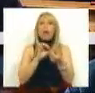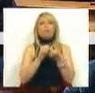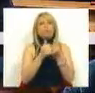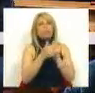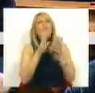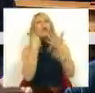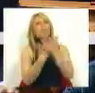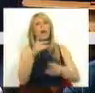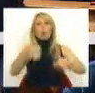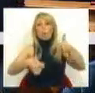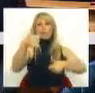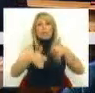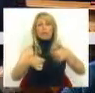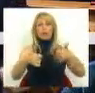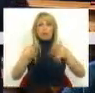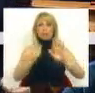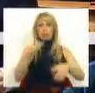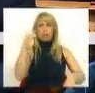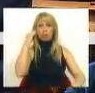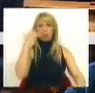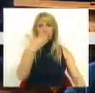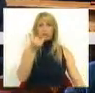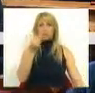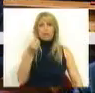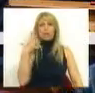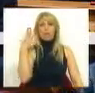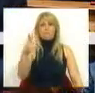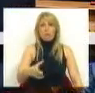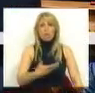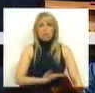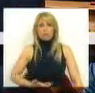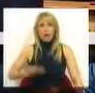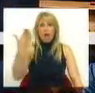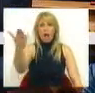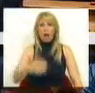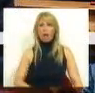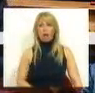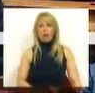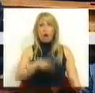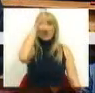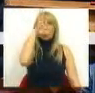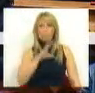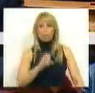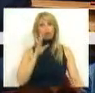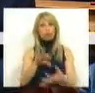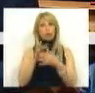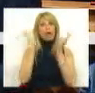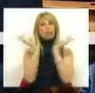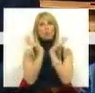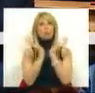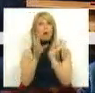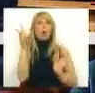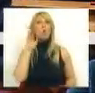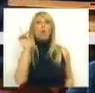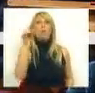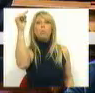a competitividade. Já lá vamos em 170 mil desempregados. Do Ministro da Solidariedade e Segurança Social não ouvimos